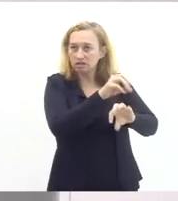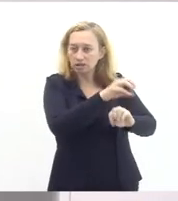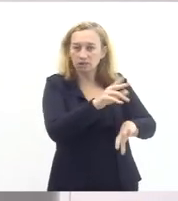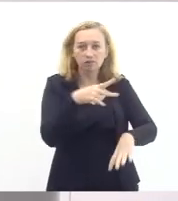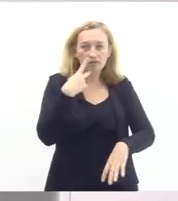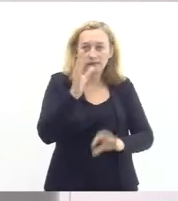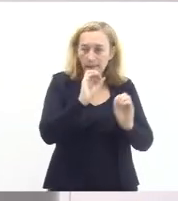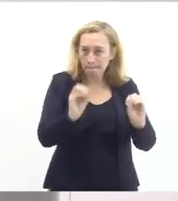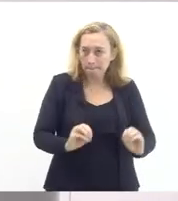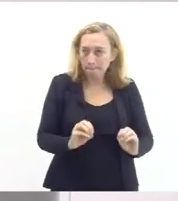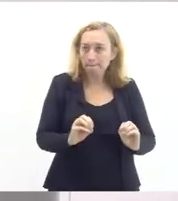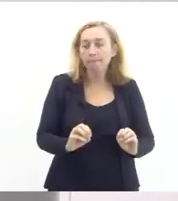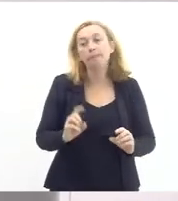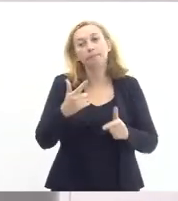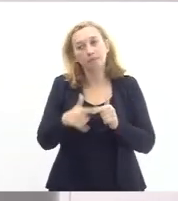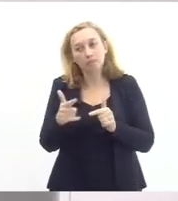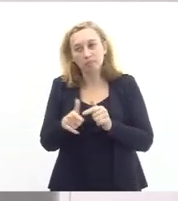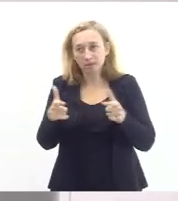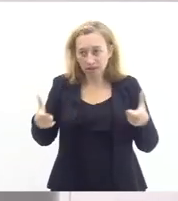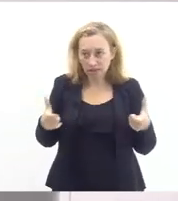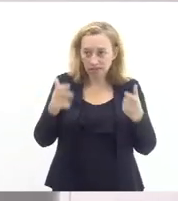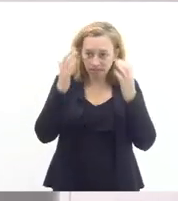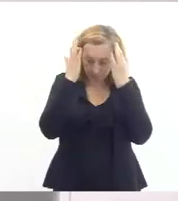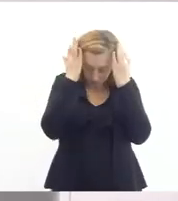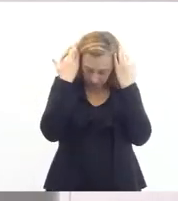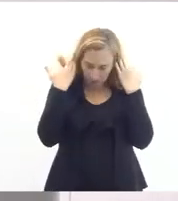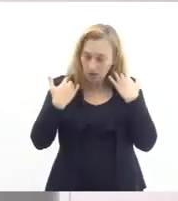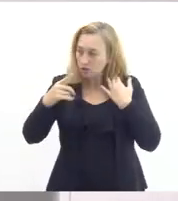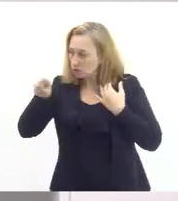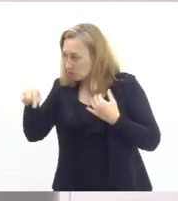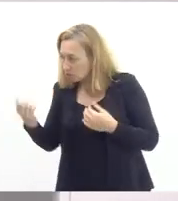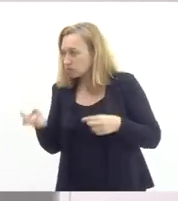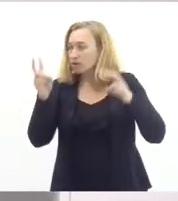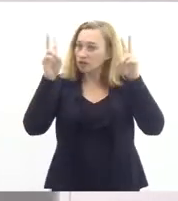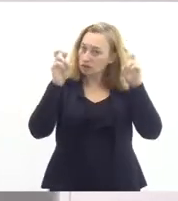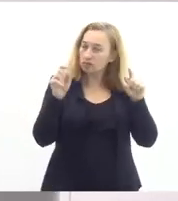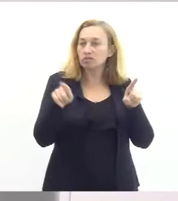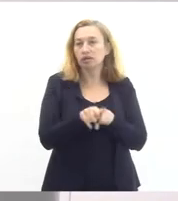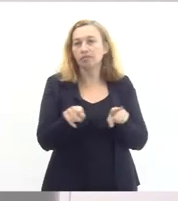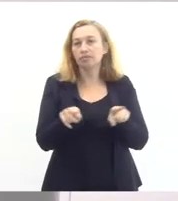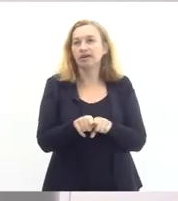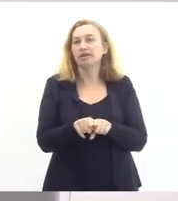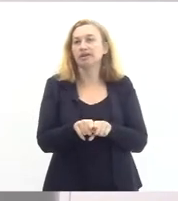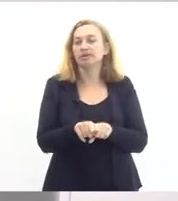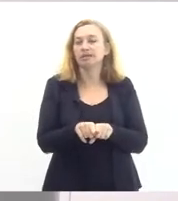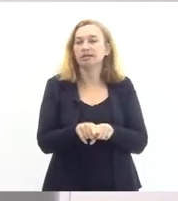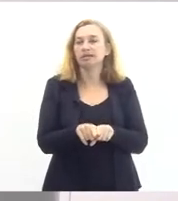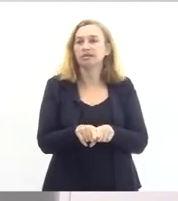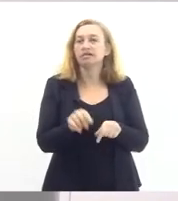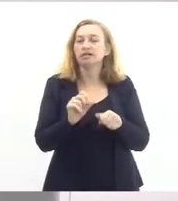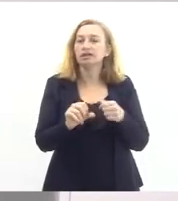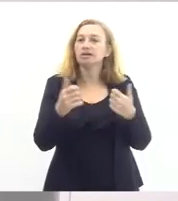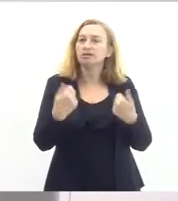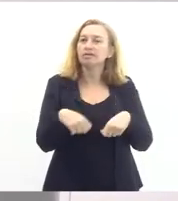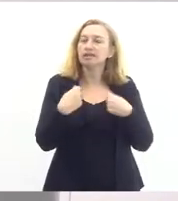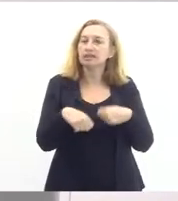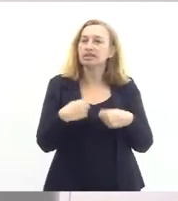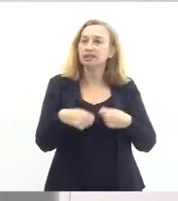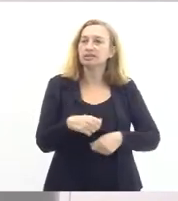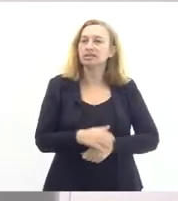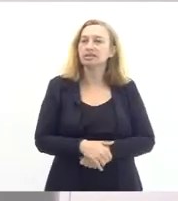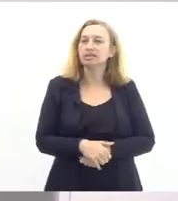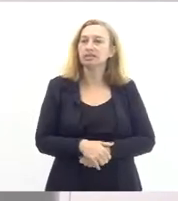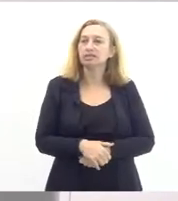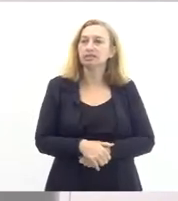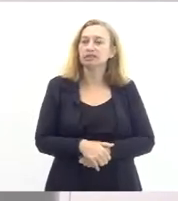preta então esse é o grande problema uma outra questão para fazer isso a gente precisa de uma homologação por